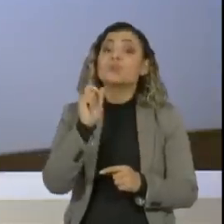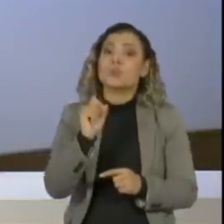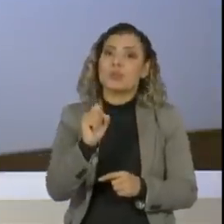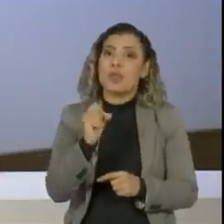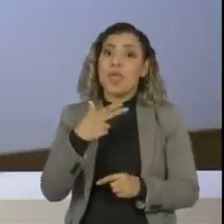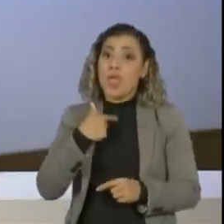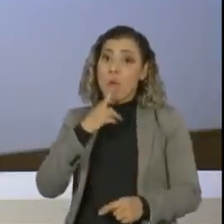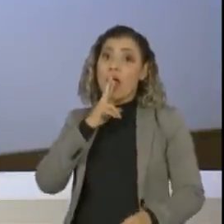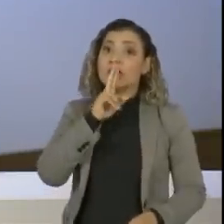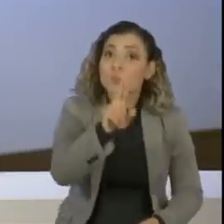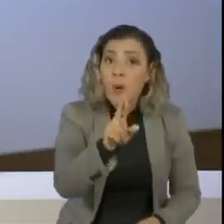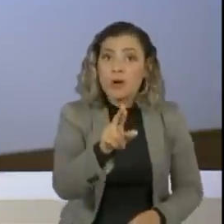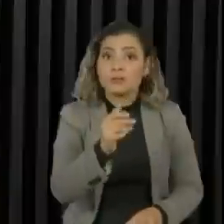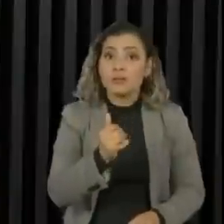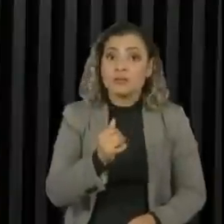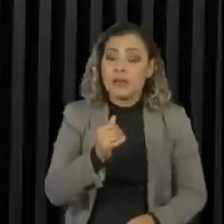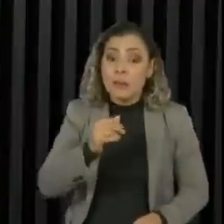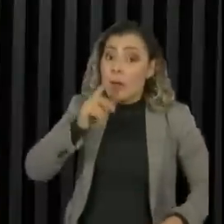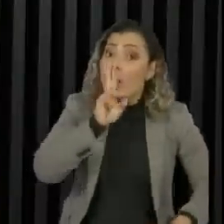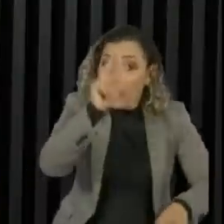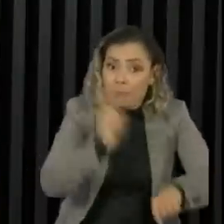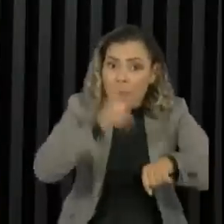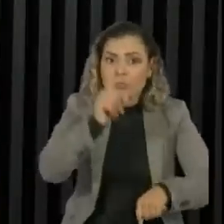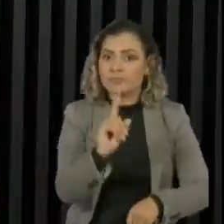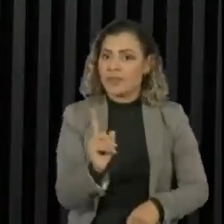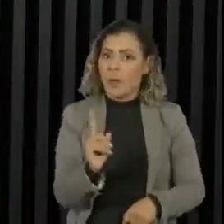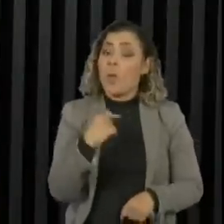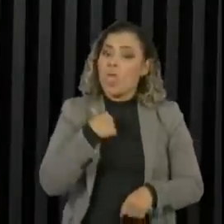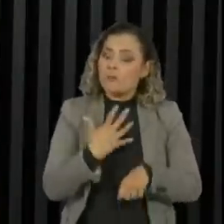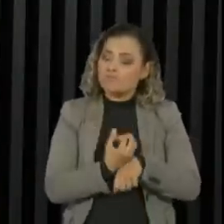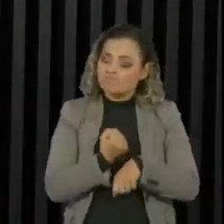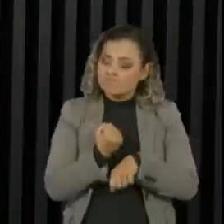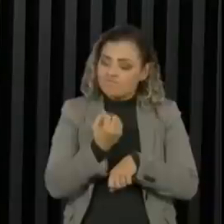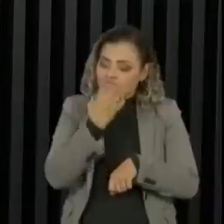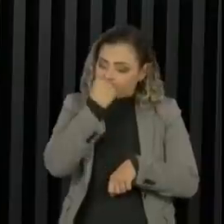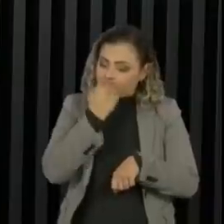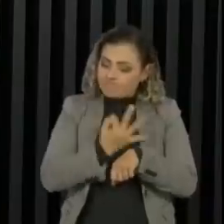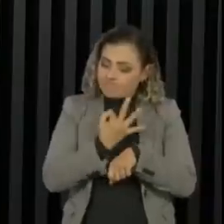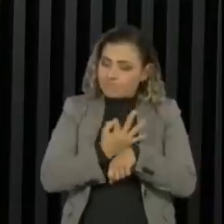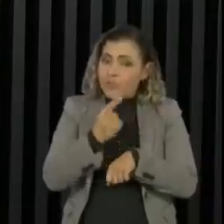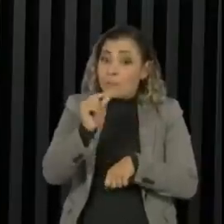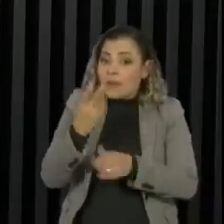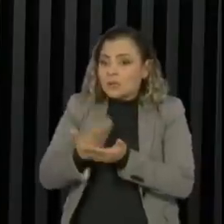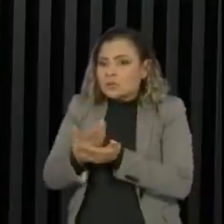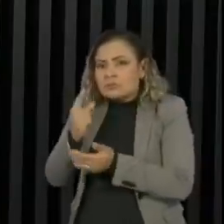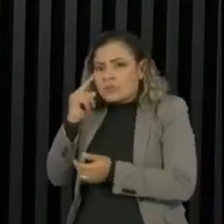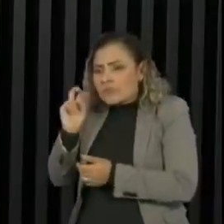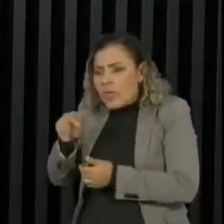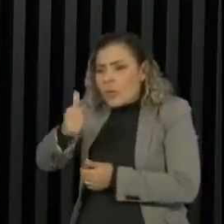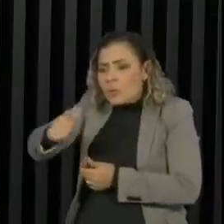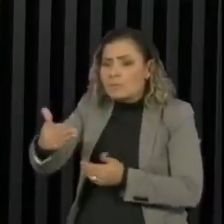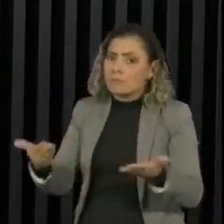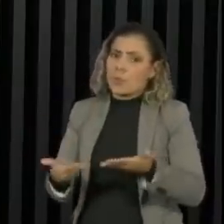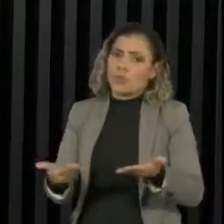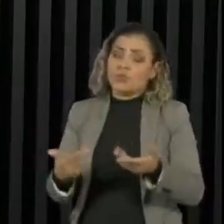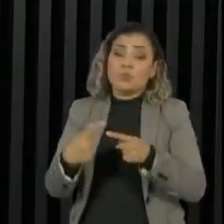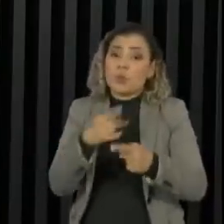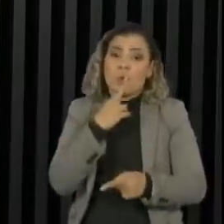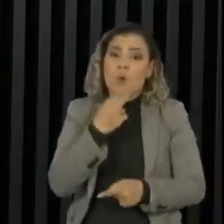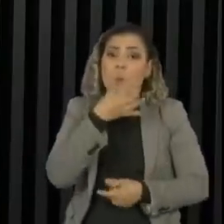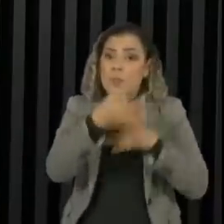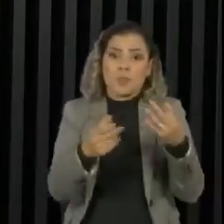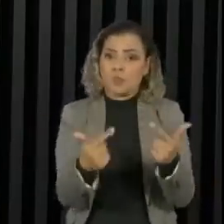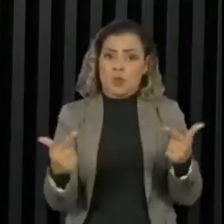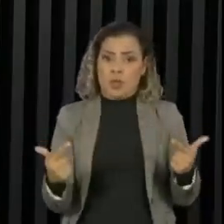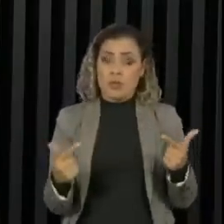eu fui começando a aprender a dizer. Eu acho que, infelizmente, a gente tem hoje um despreparo, não despreparo, desculpa, foi a palavra